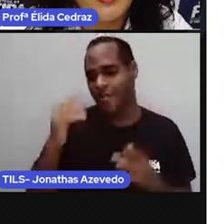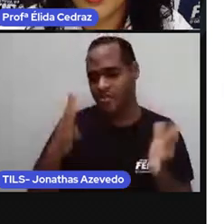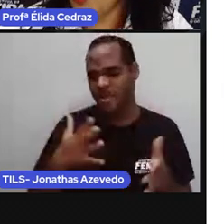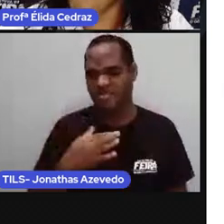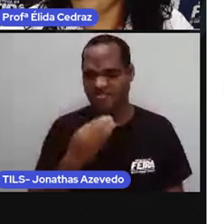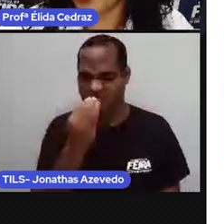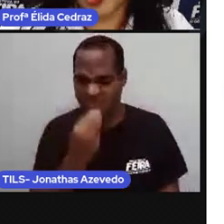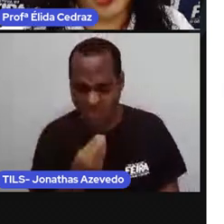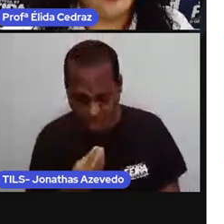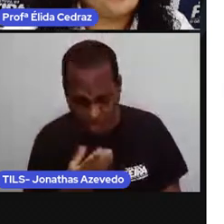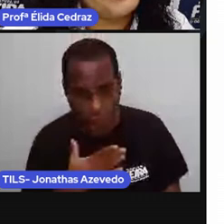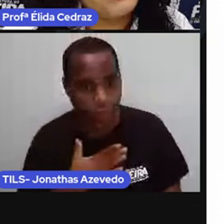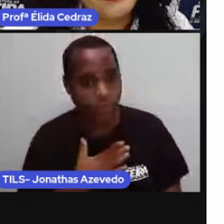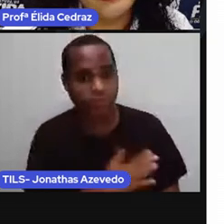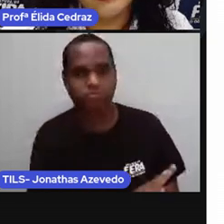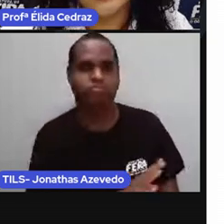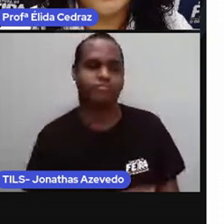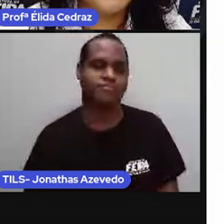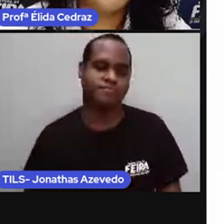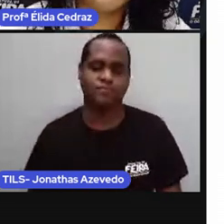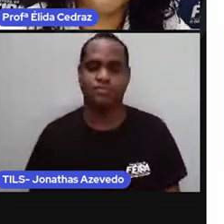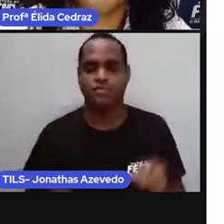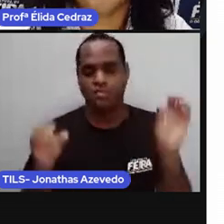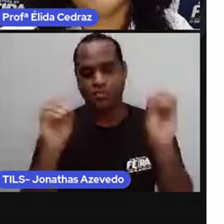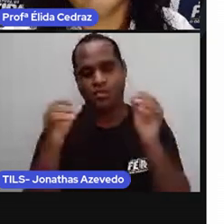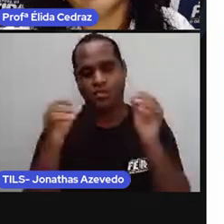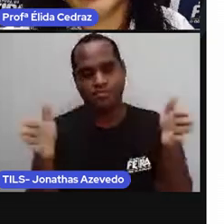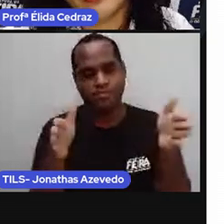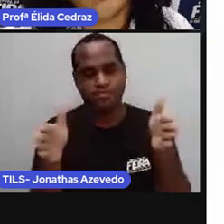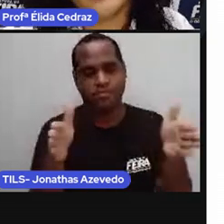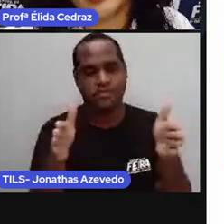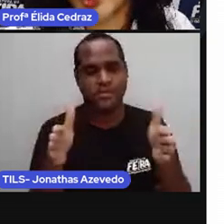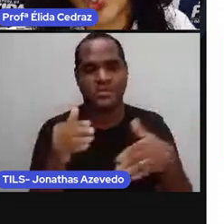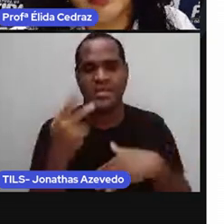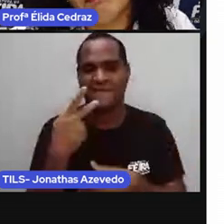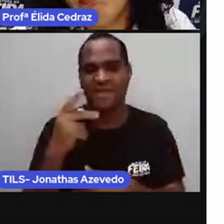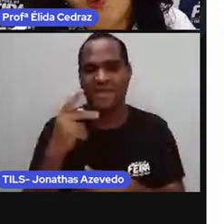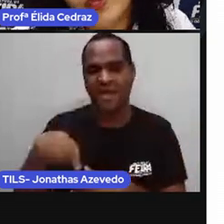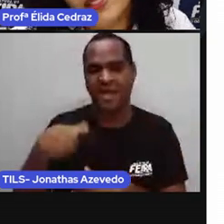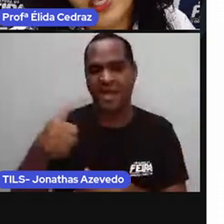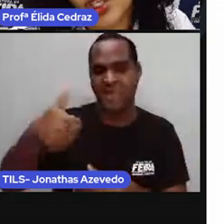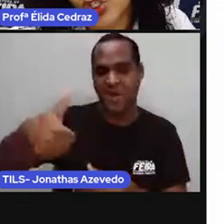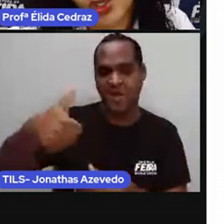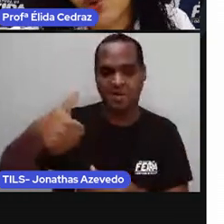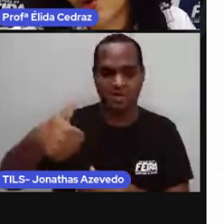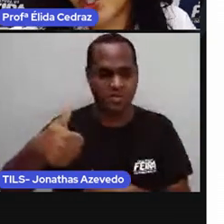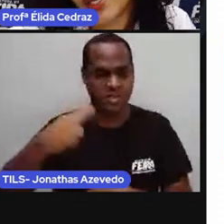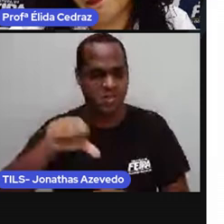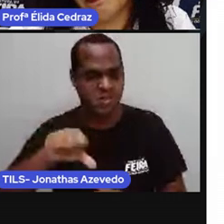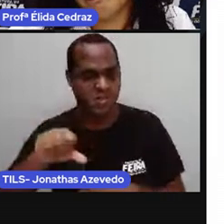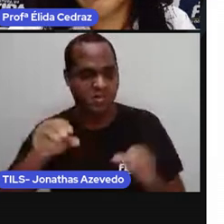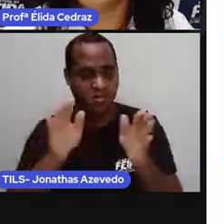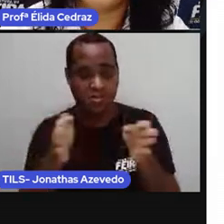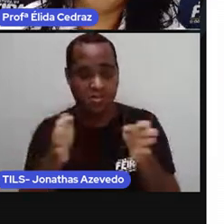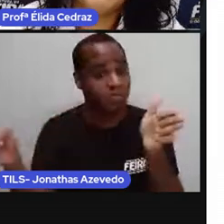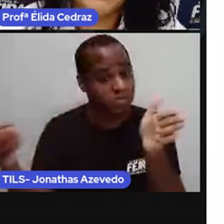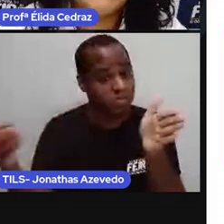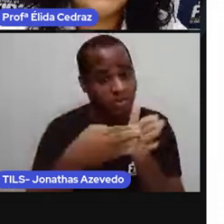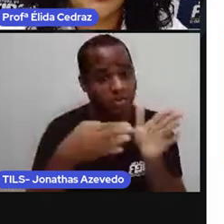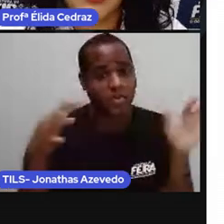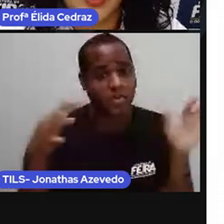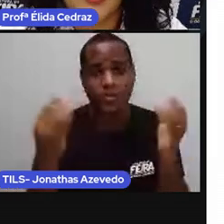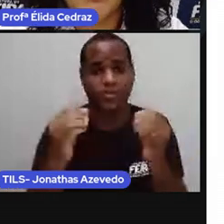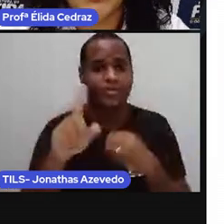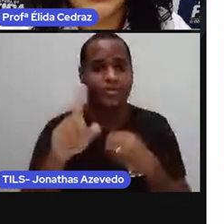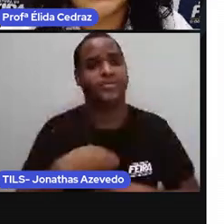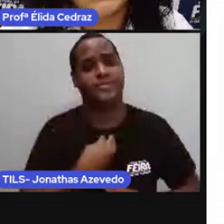gostei, pode colocar assim, na linha do tempo não vai ter coisas só boas que a gente gosta. Na minha